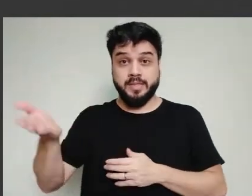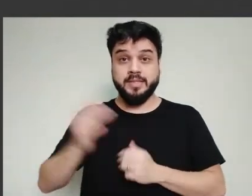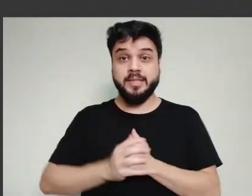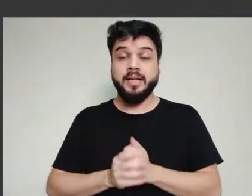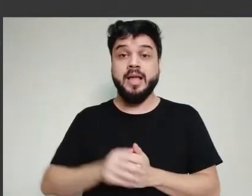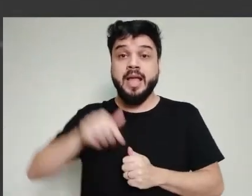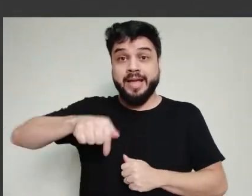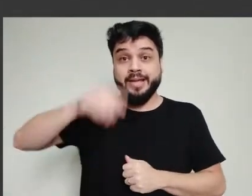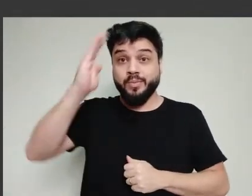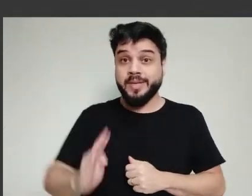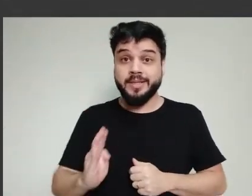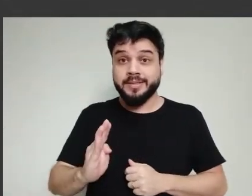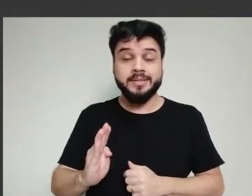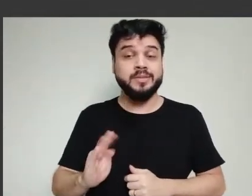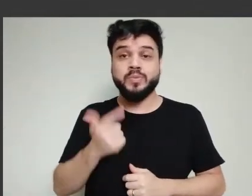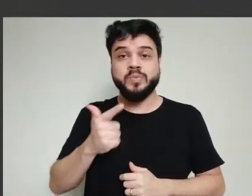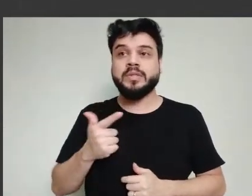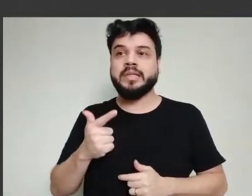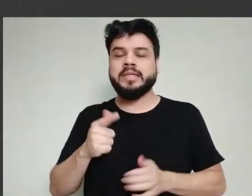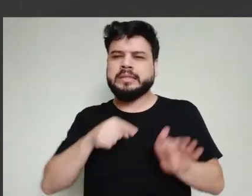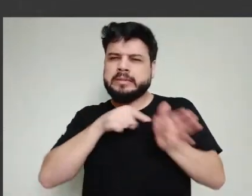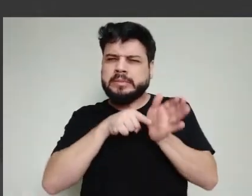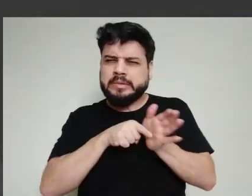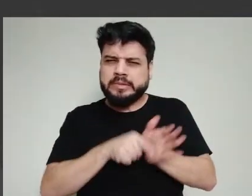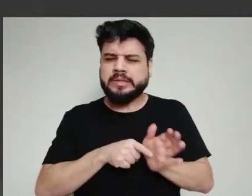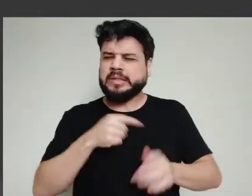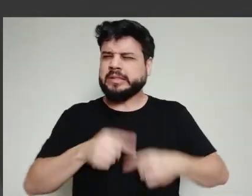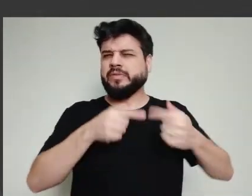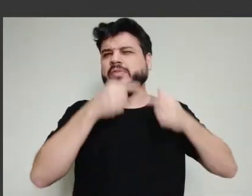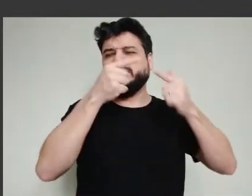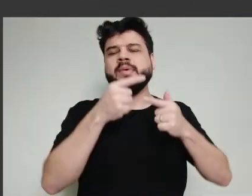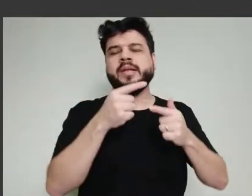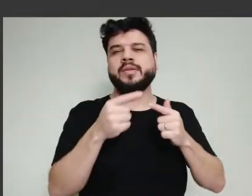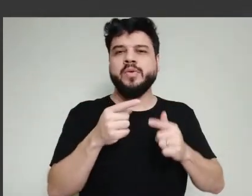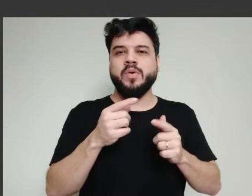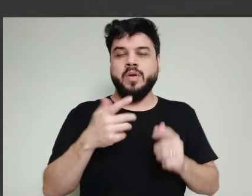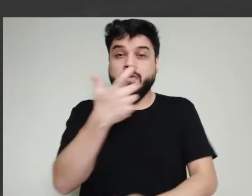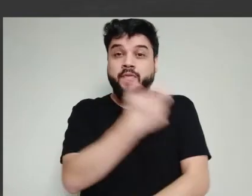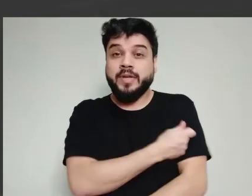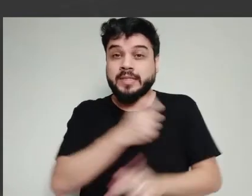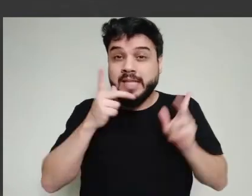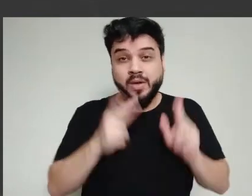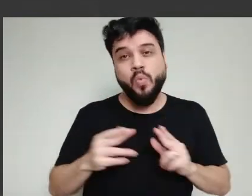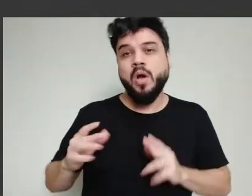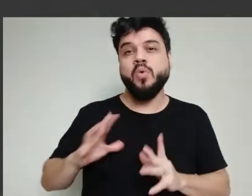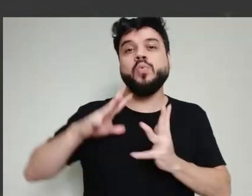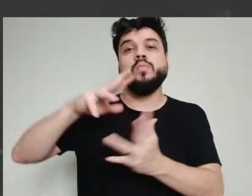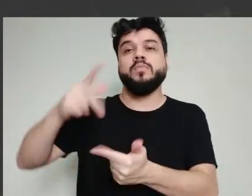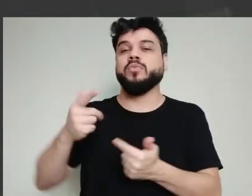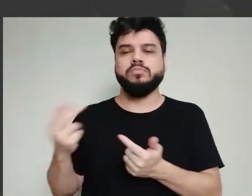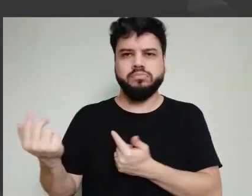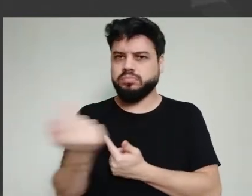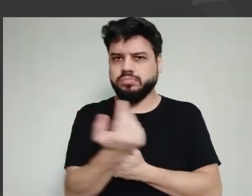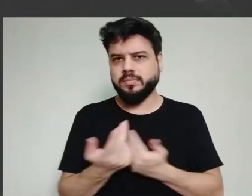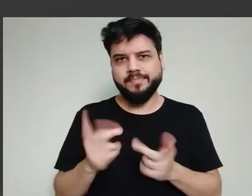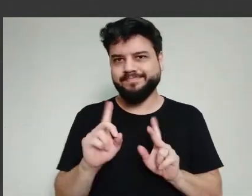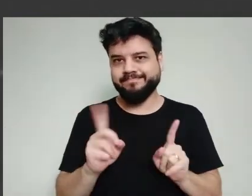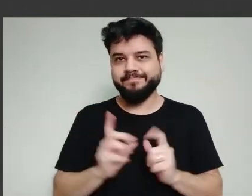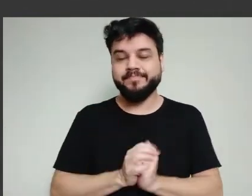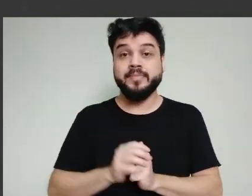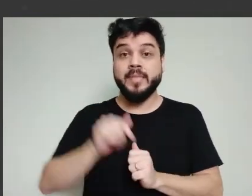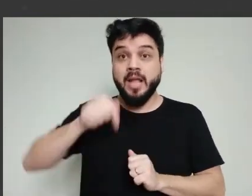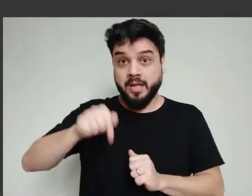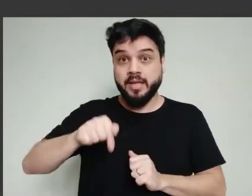inteiro, mas o Brasil tem grupos de pesquisa trabalhando, hoje tem dois grupos muito fortes trabalhando para o